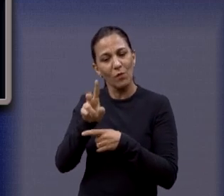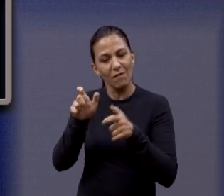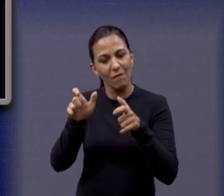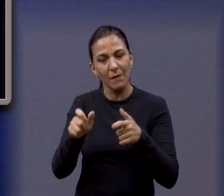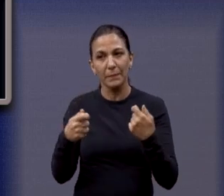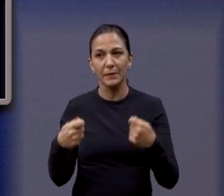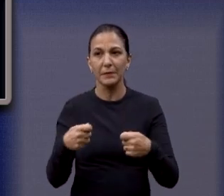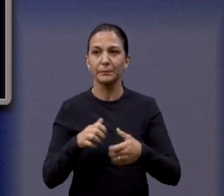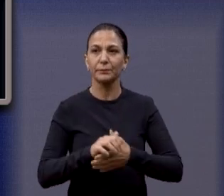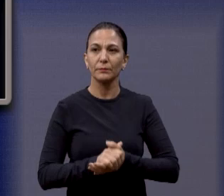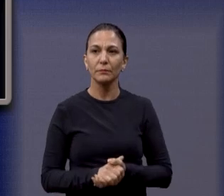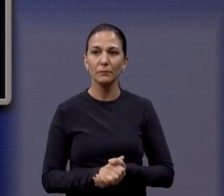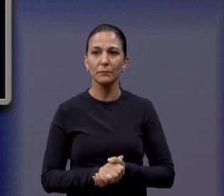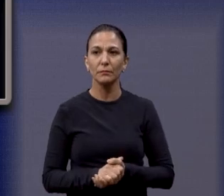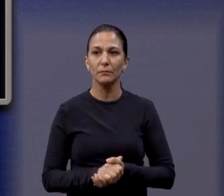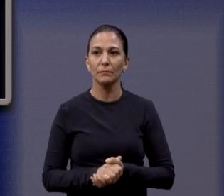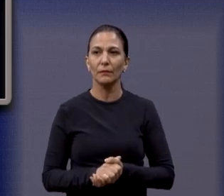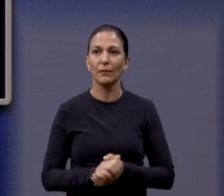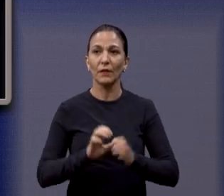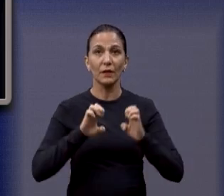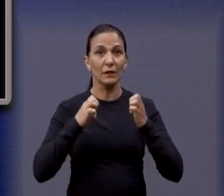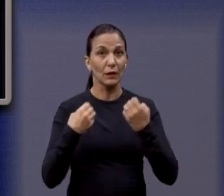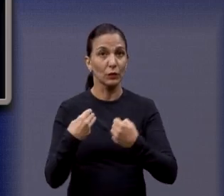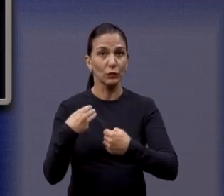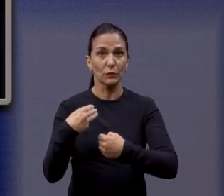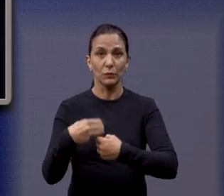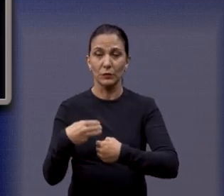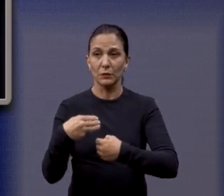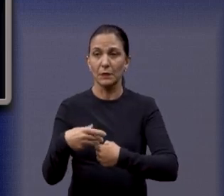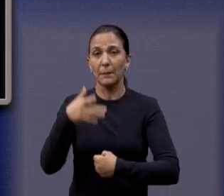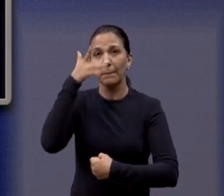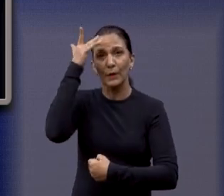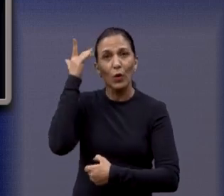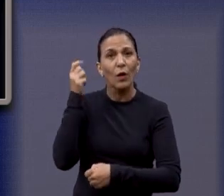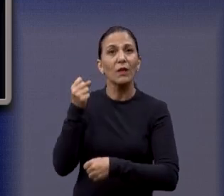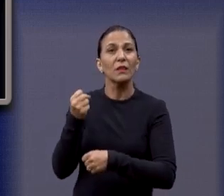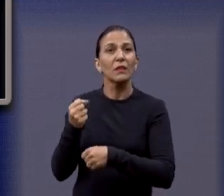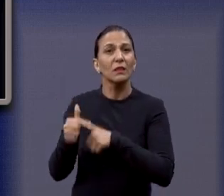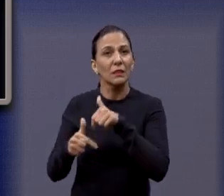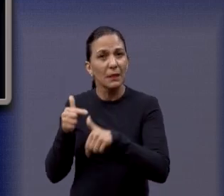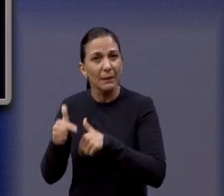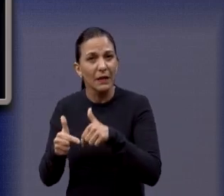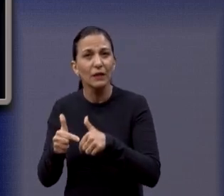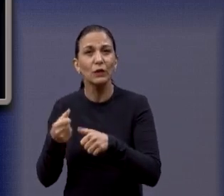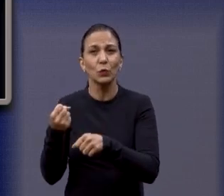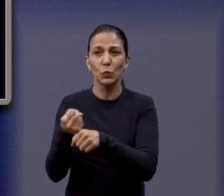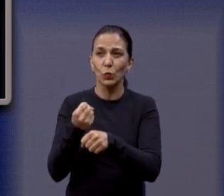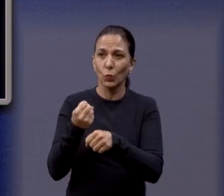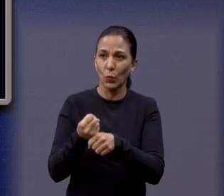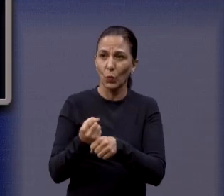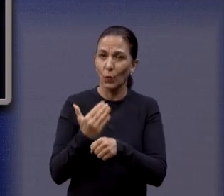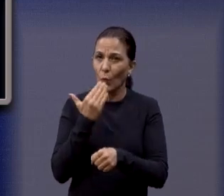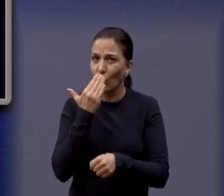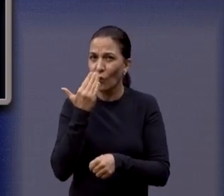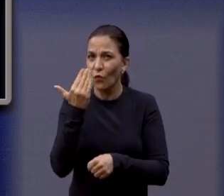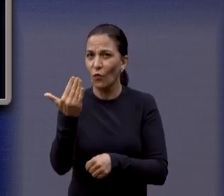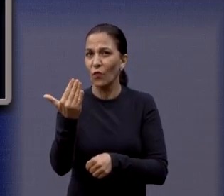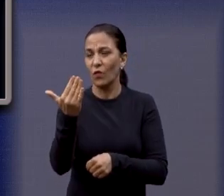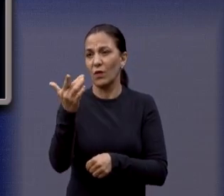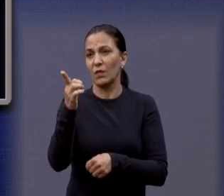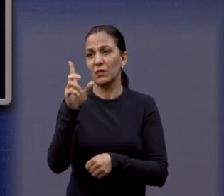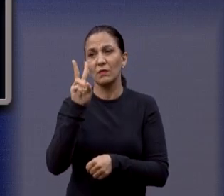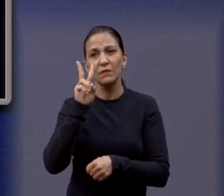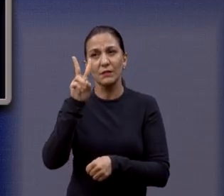Já aqui no Estádio Municipal, um ponto positivo para a Prefeitura. Tem homens trabalhando, tem máquinas trabalhando, mas lá ao fundo você consegue ver